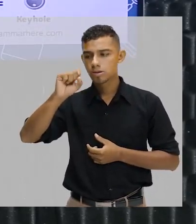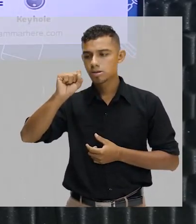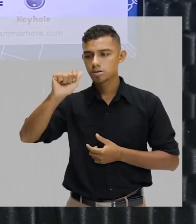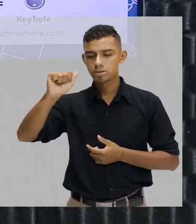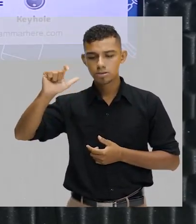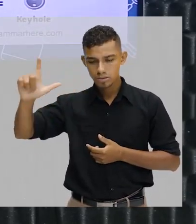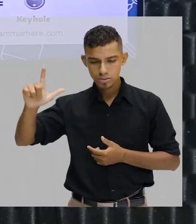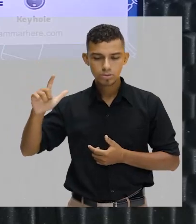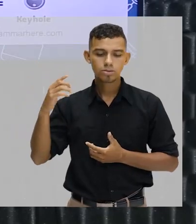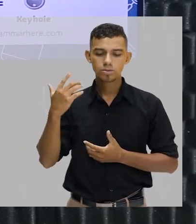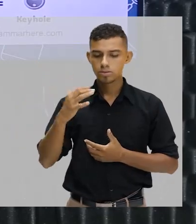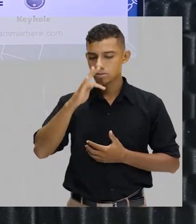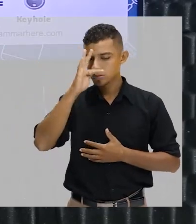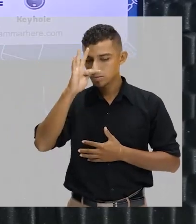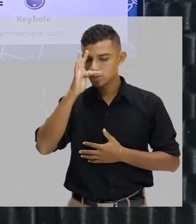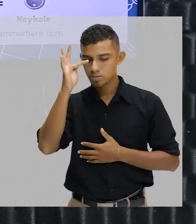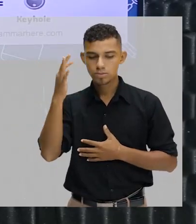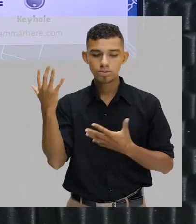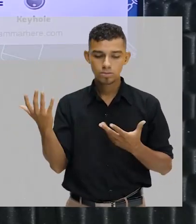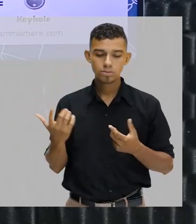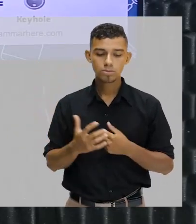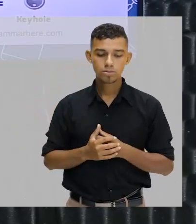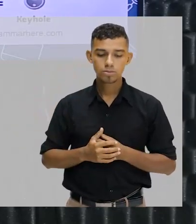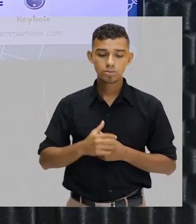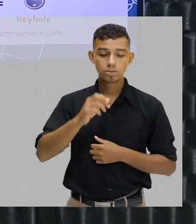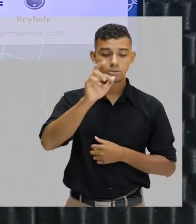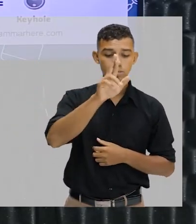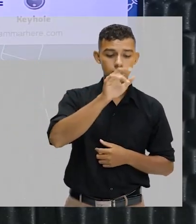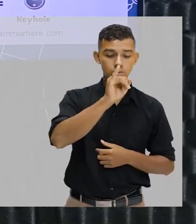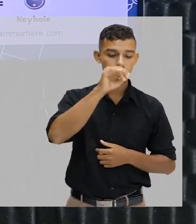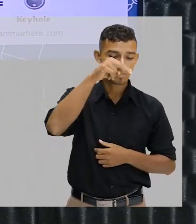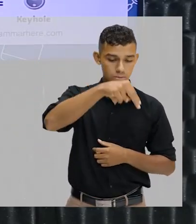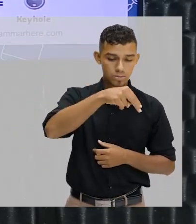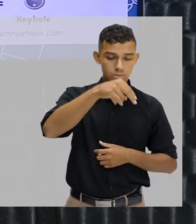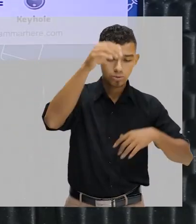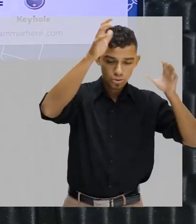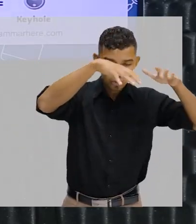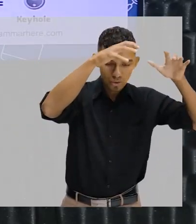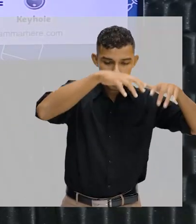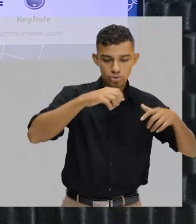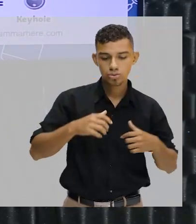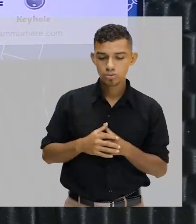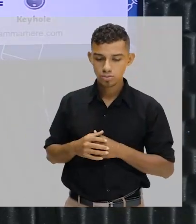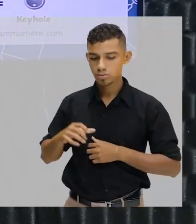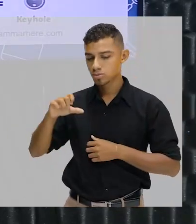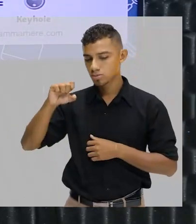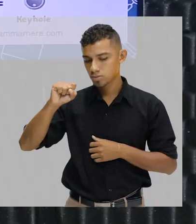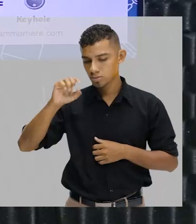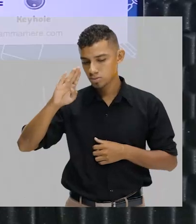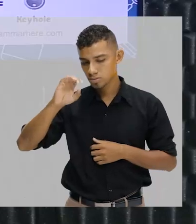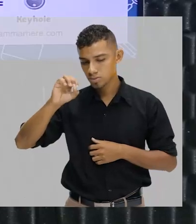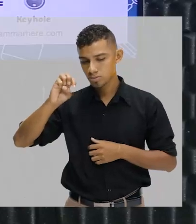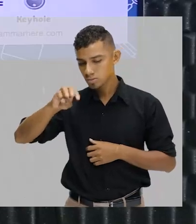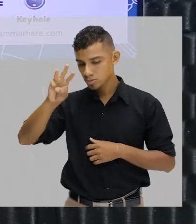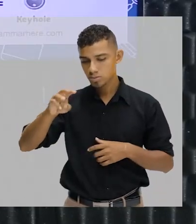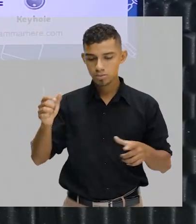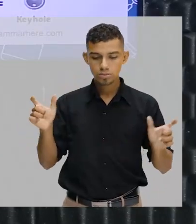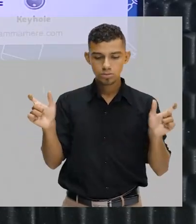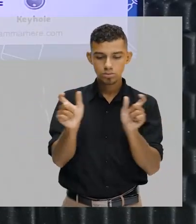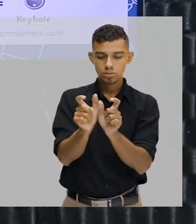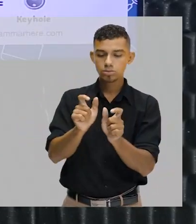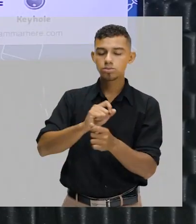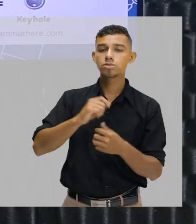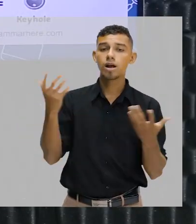Rain, rain a chuva. Bowl é laço. Rainbow é o arco-íris. Aqui eu já tenho uma